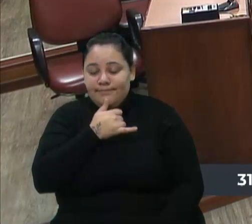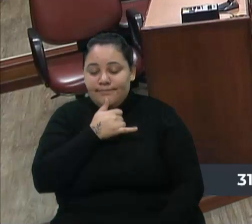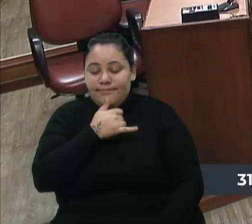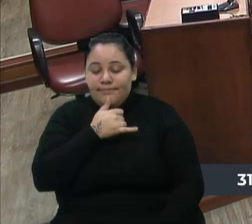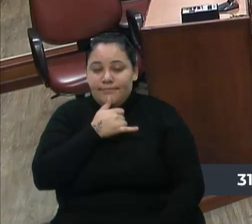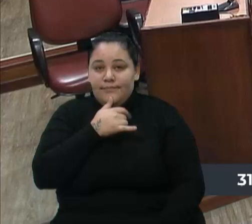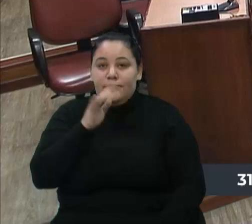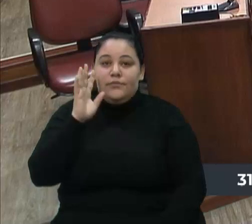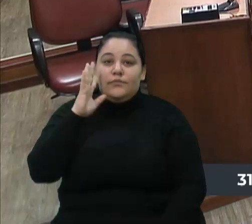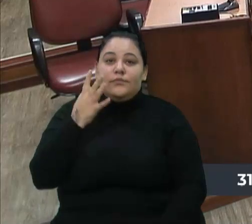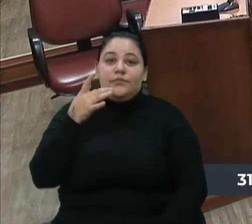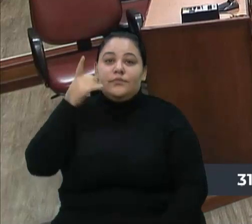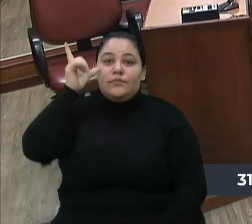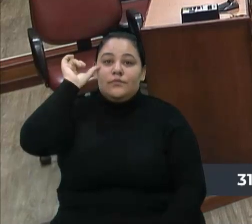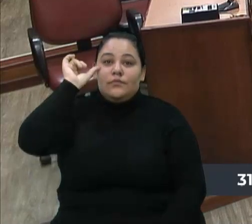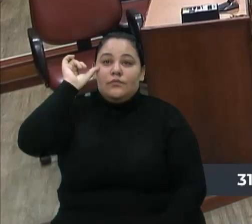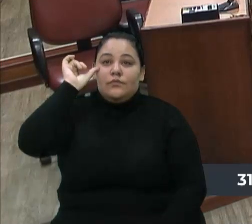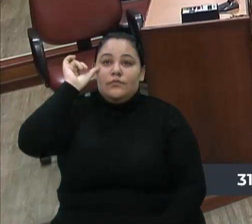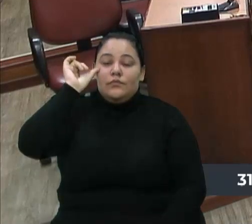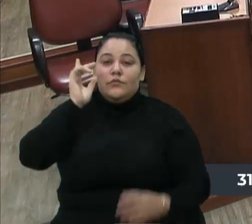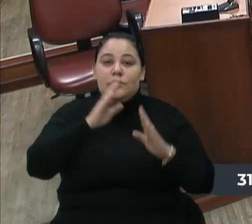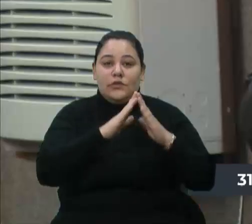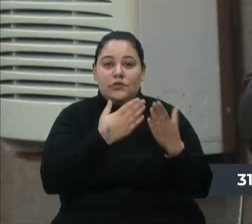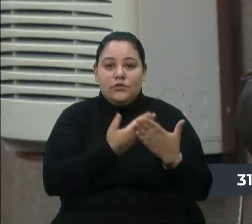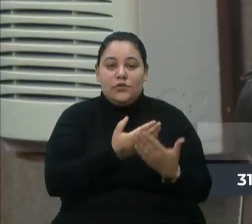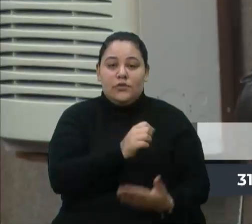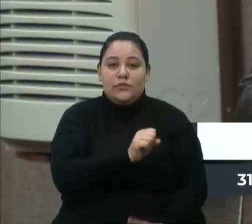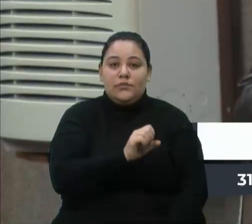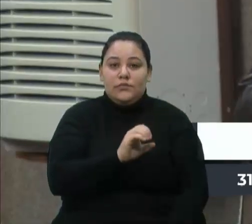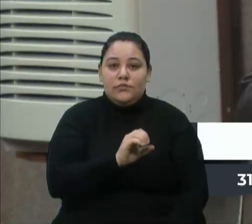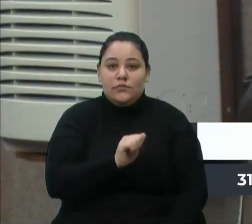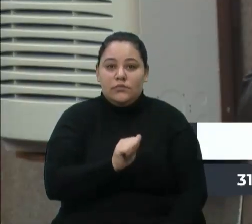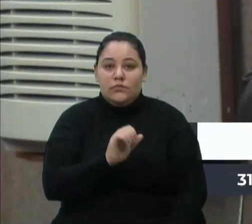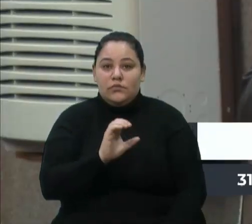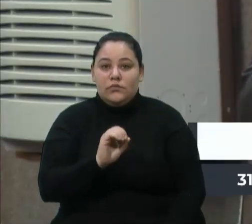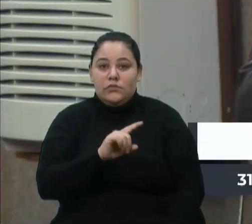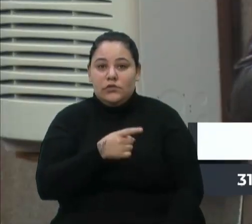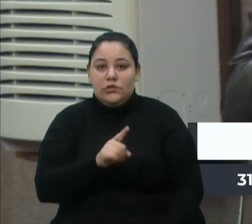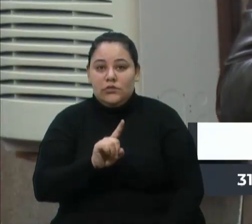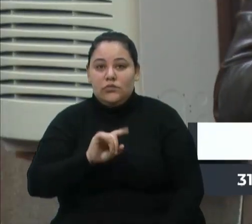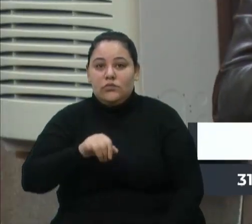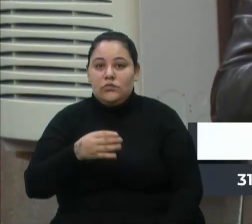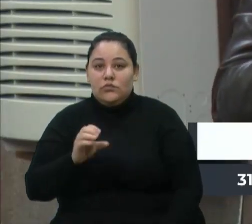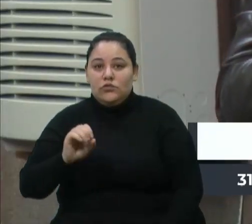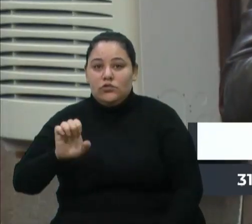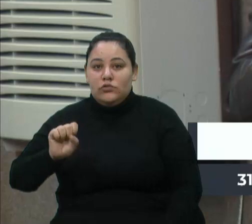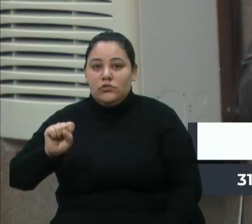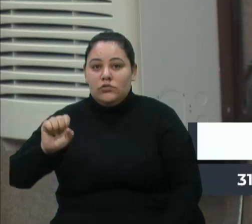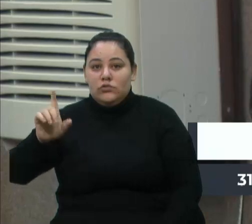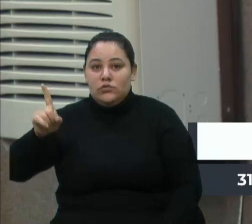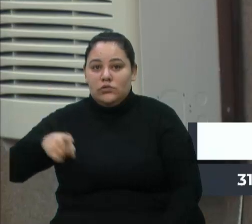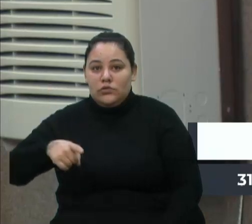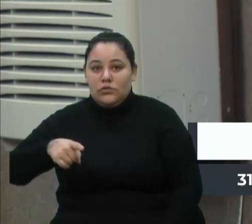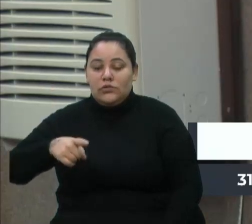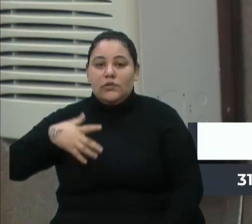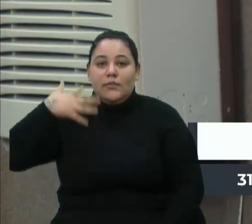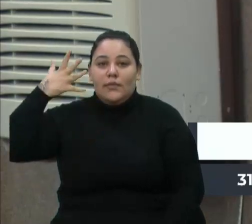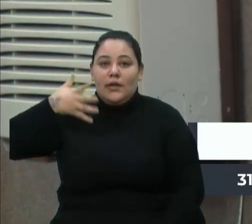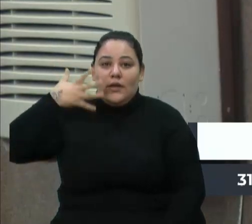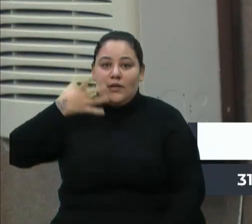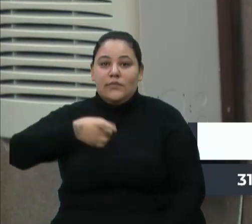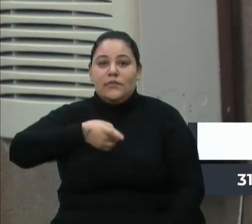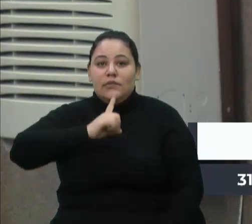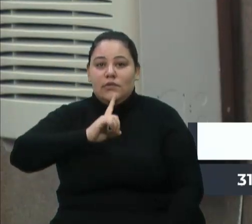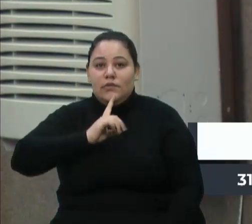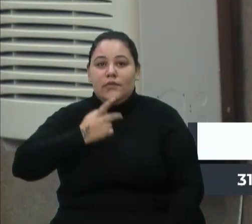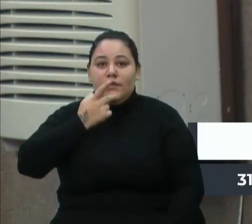ontem, em função ali no Colégio São José, dessa palestra que teve, como foi comentado pelo vereador Menegucci e também pela vereadora